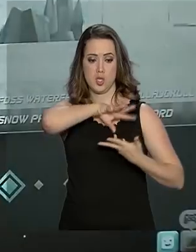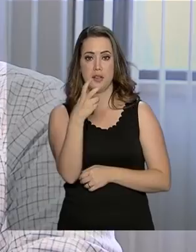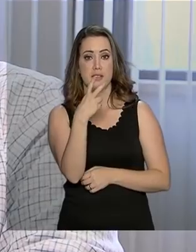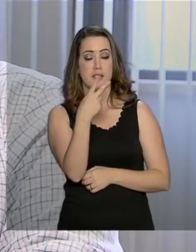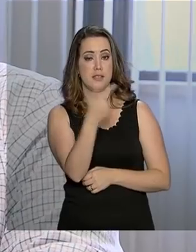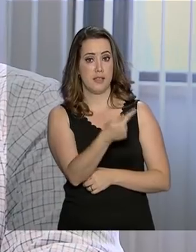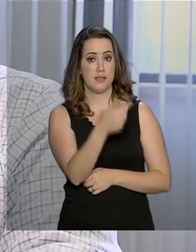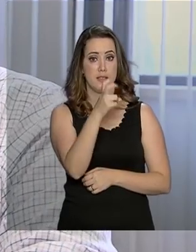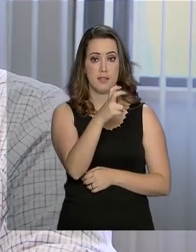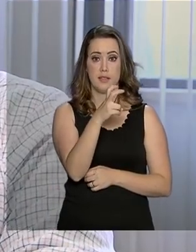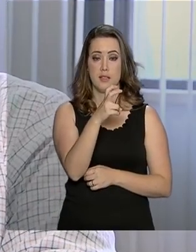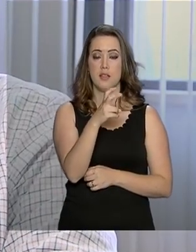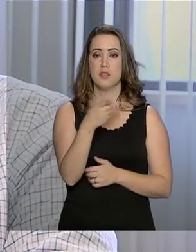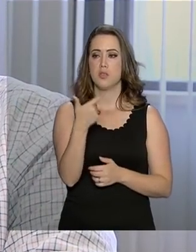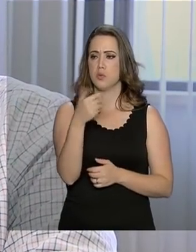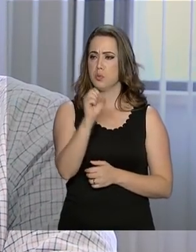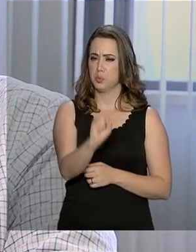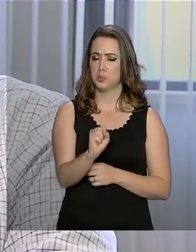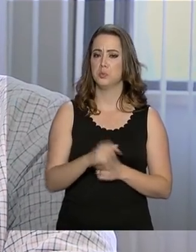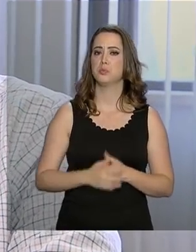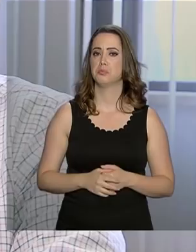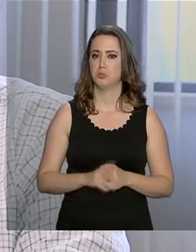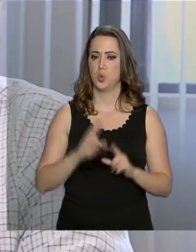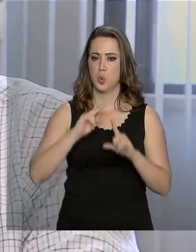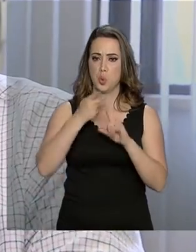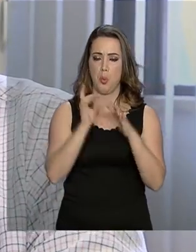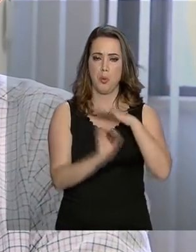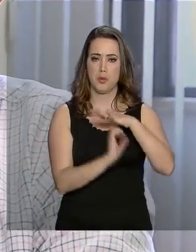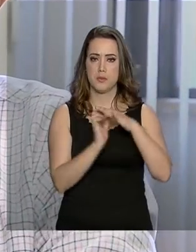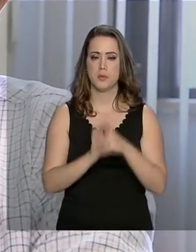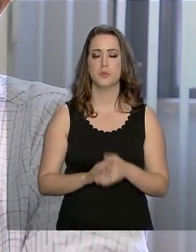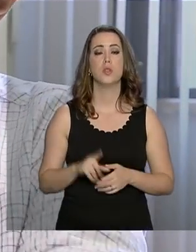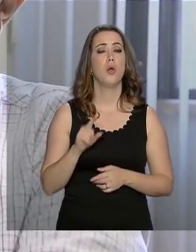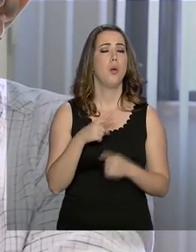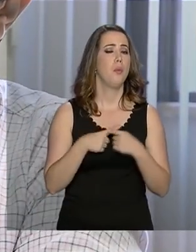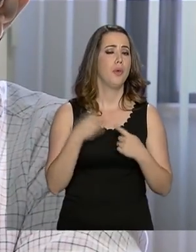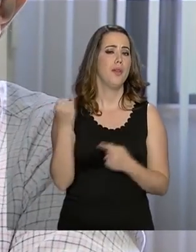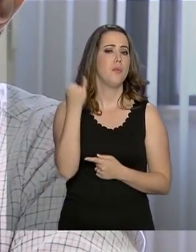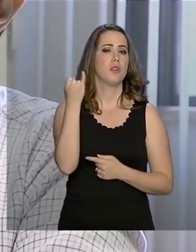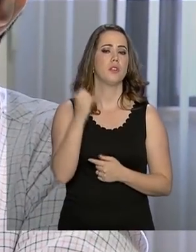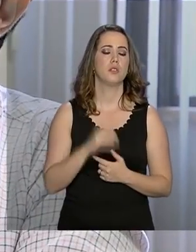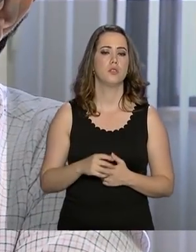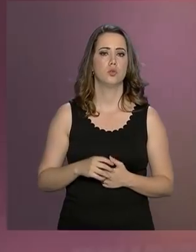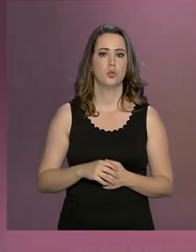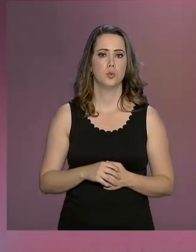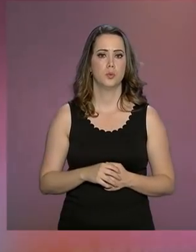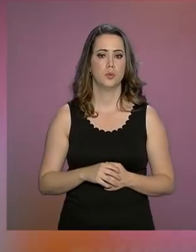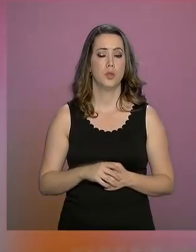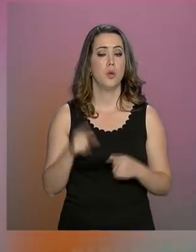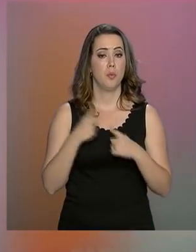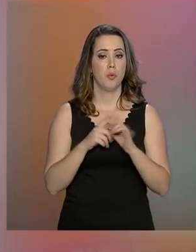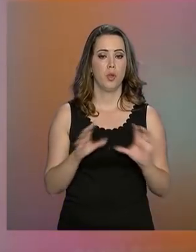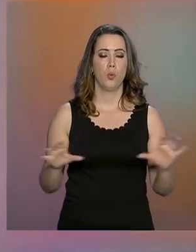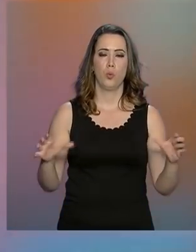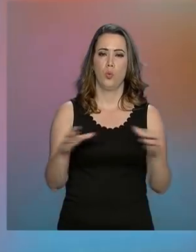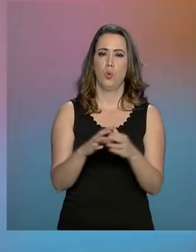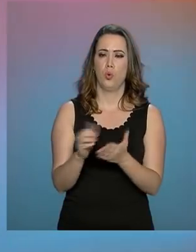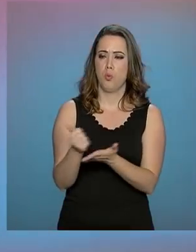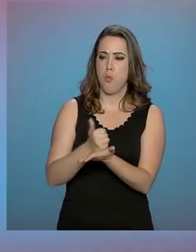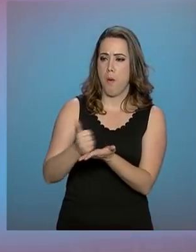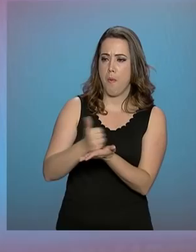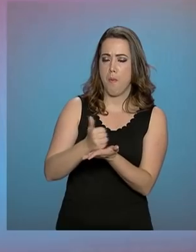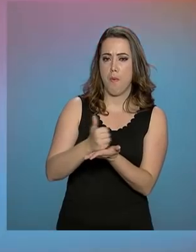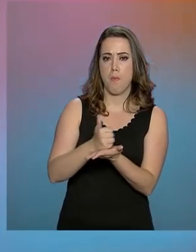setor. A importância de investir num segmento como esse é que é um segmento que, além de trazer o